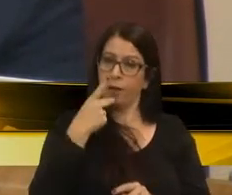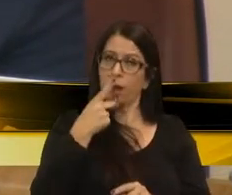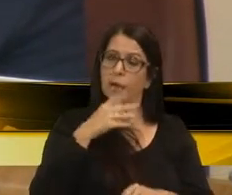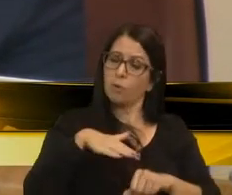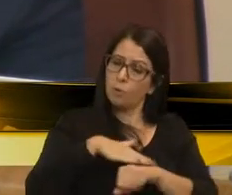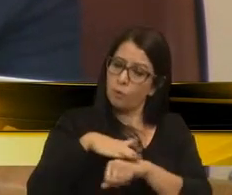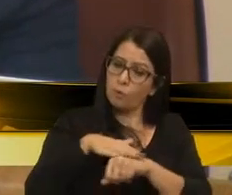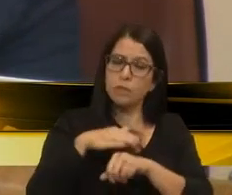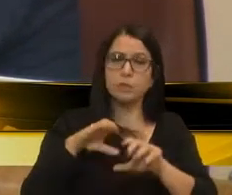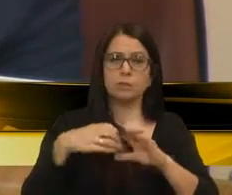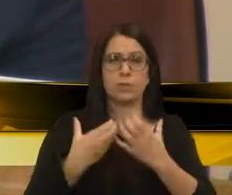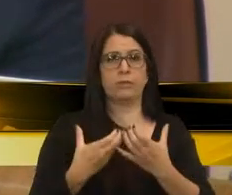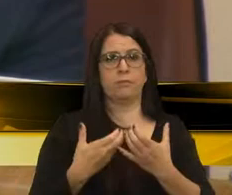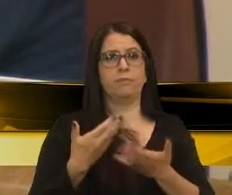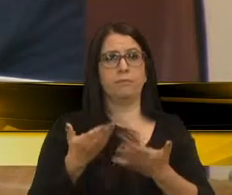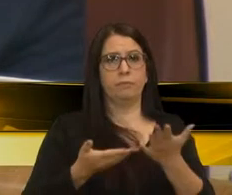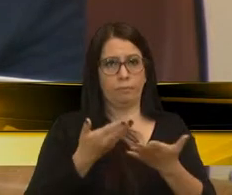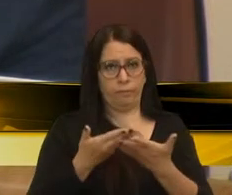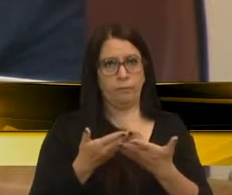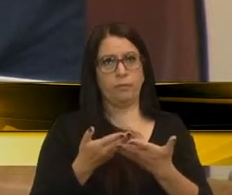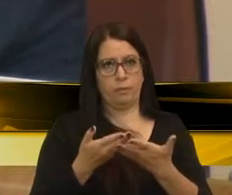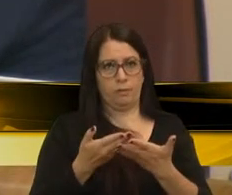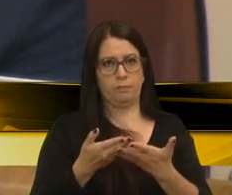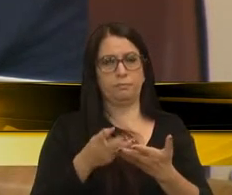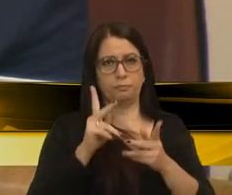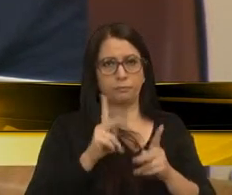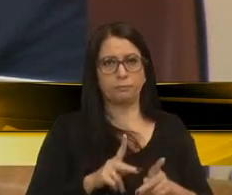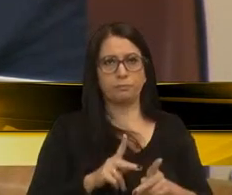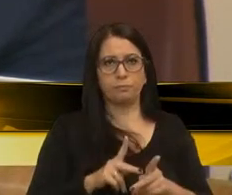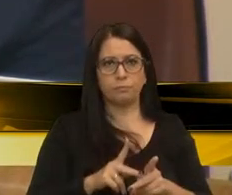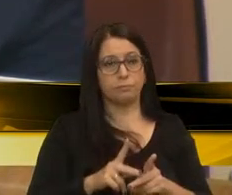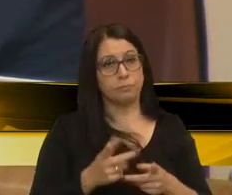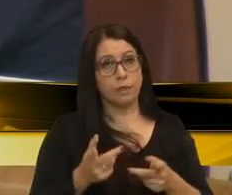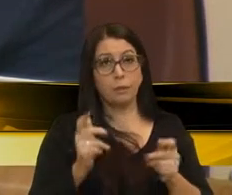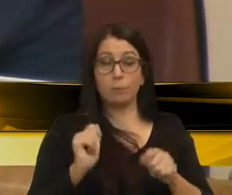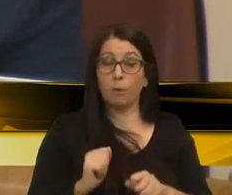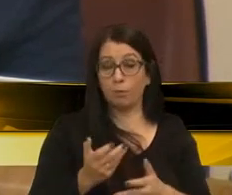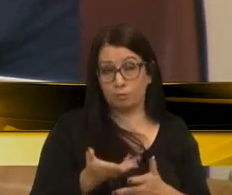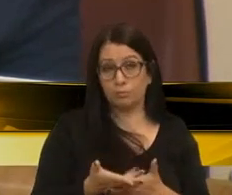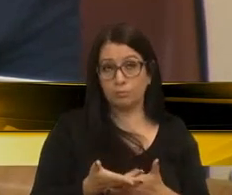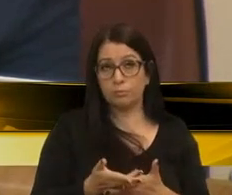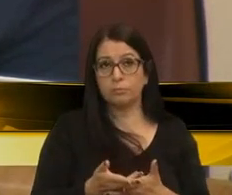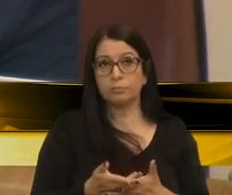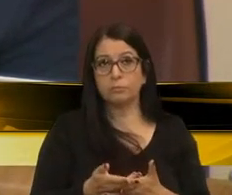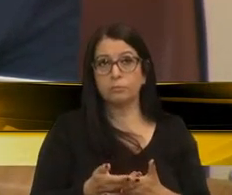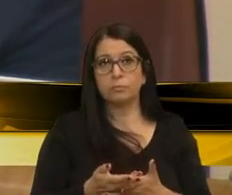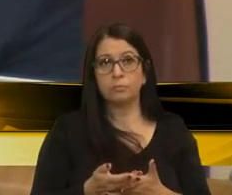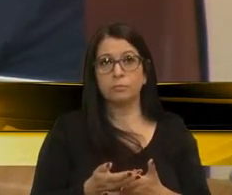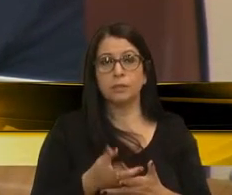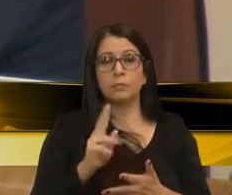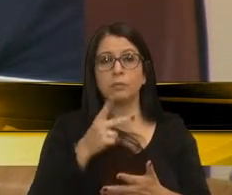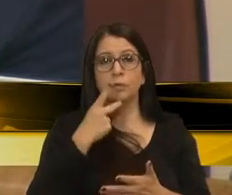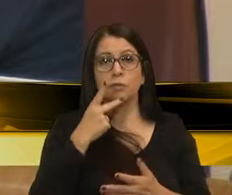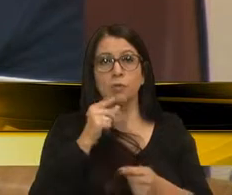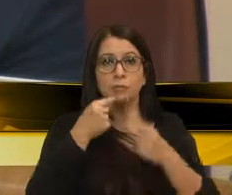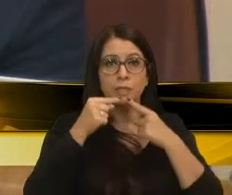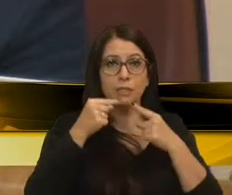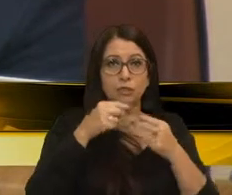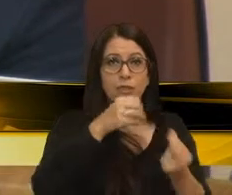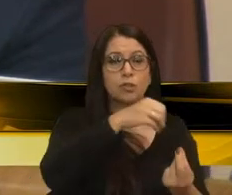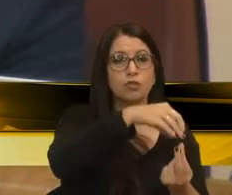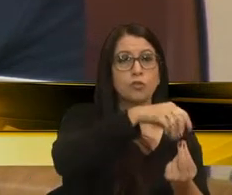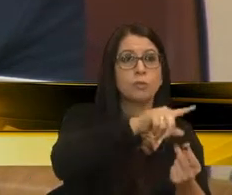conversam com a comunidade, eles atendem, inclusive, as pessoas na medida que podem. Então, sempre quando eu faço uma crítica à RGE,